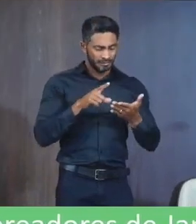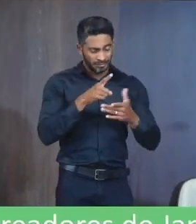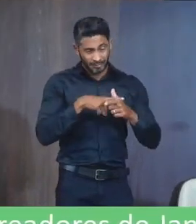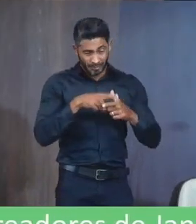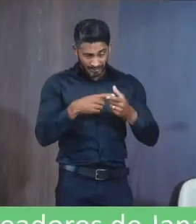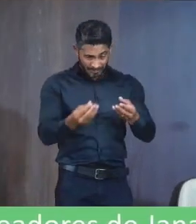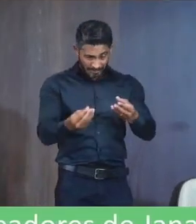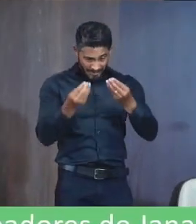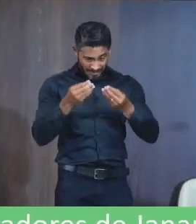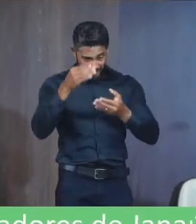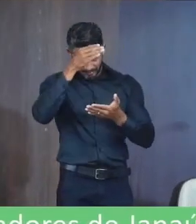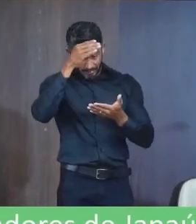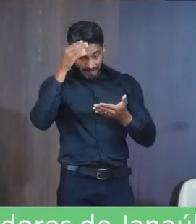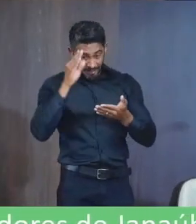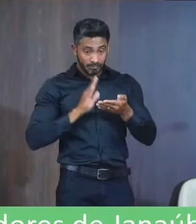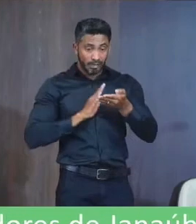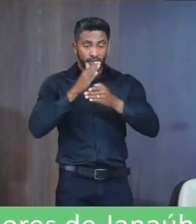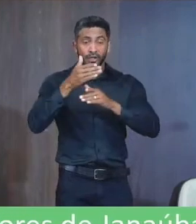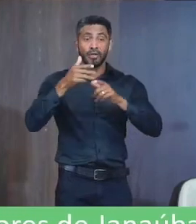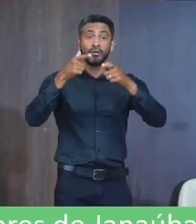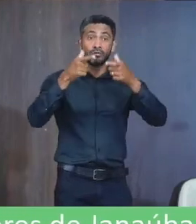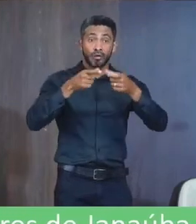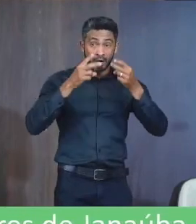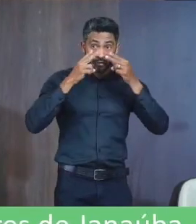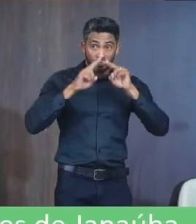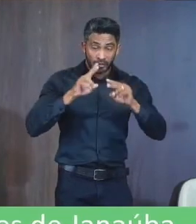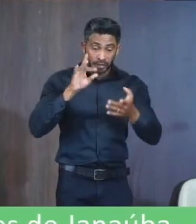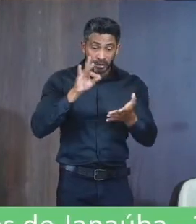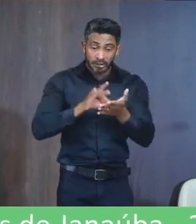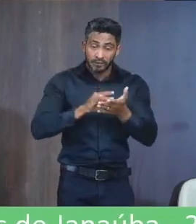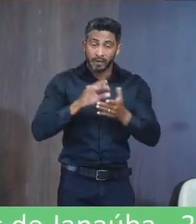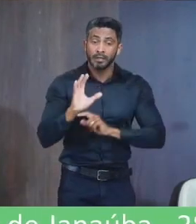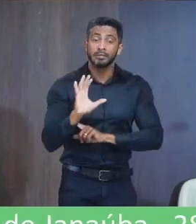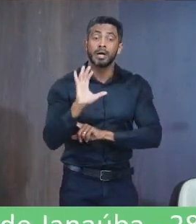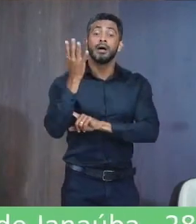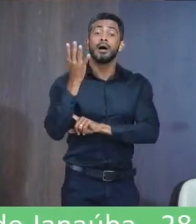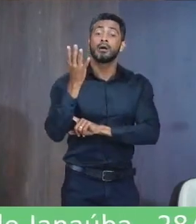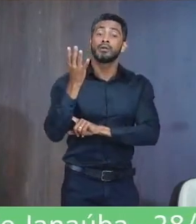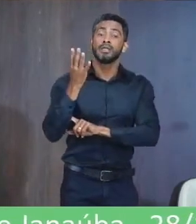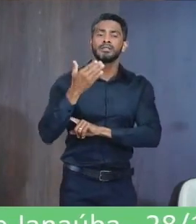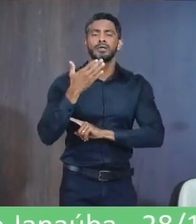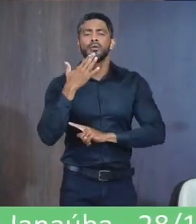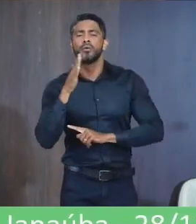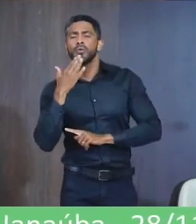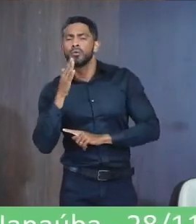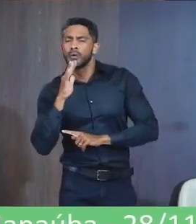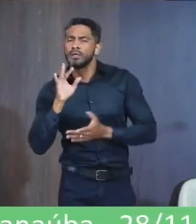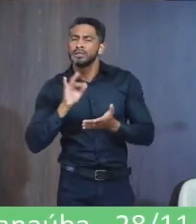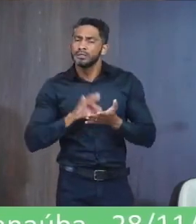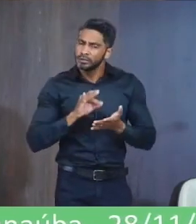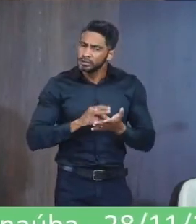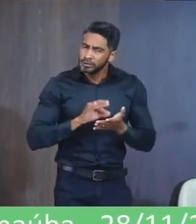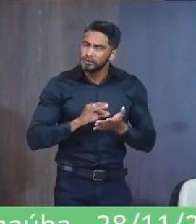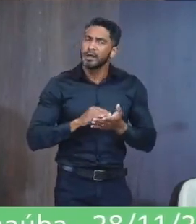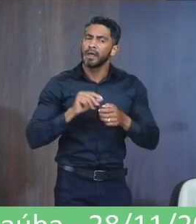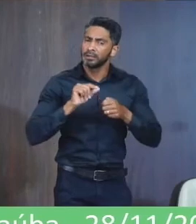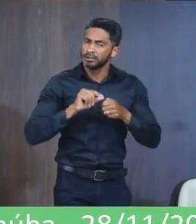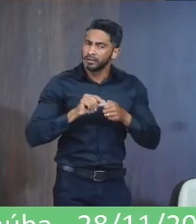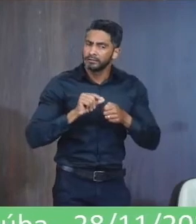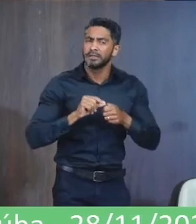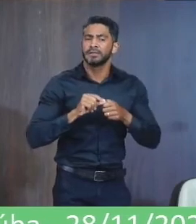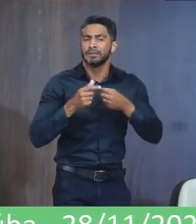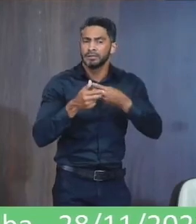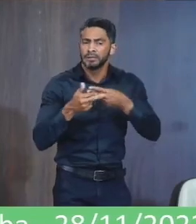gente tem que É in loco Ver se realmente Está acontecendo E se realmente As providências